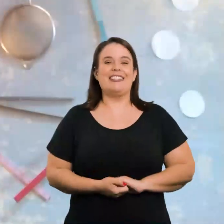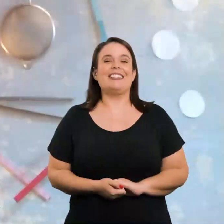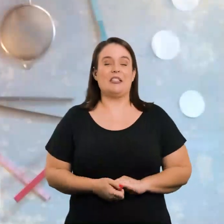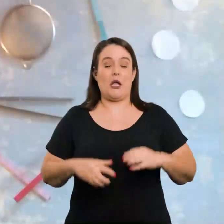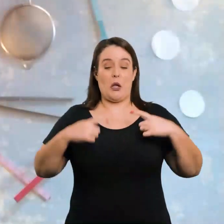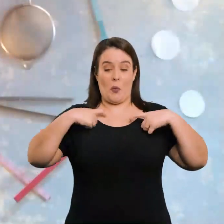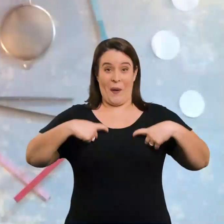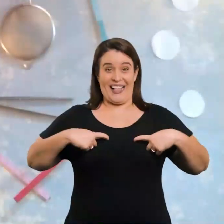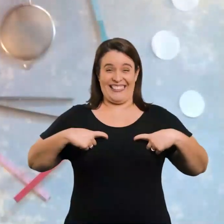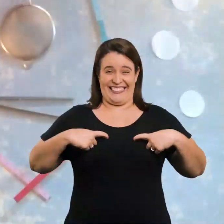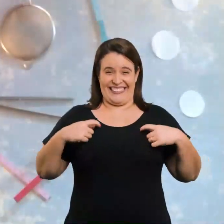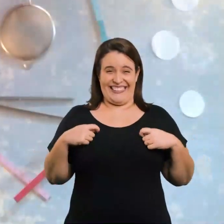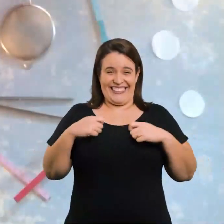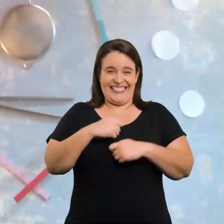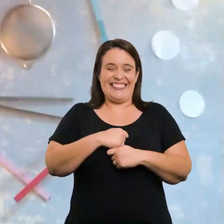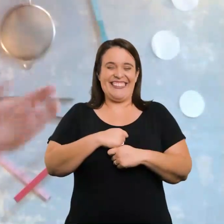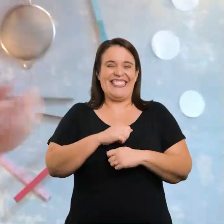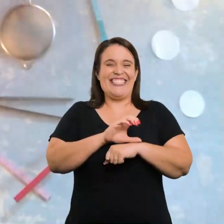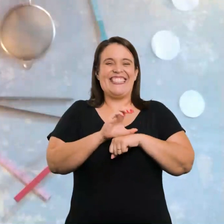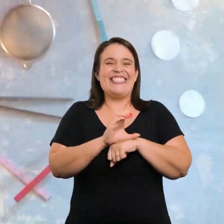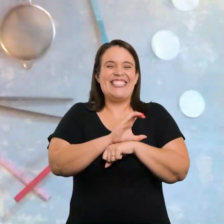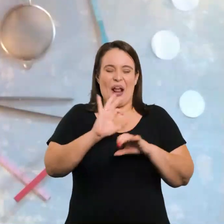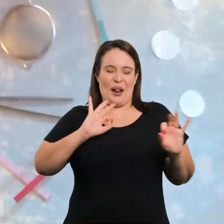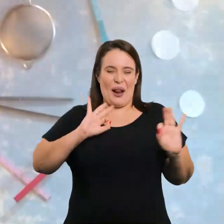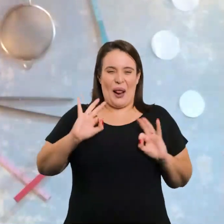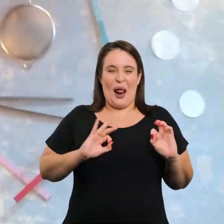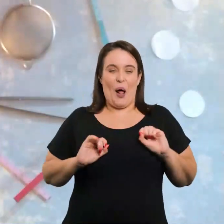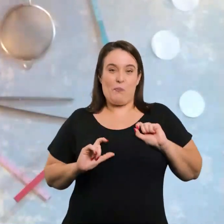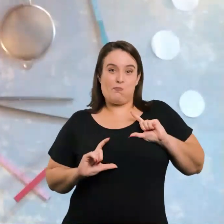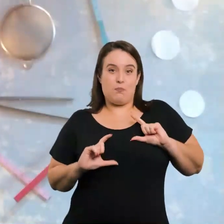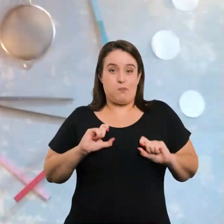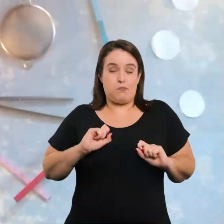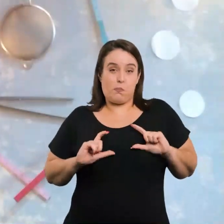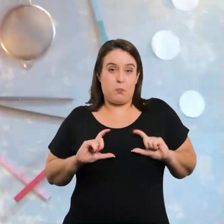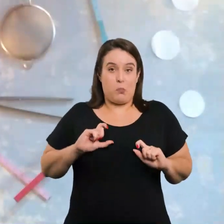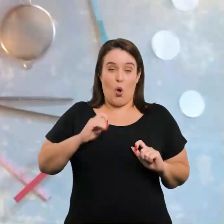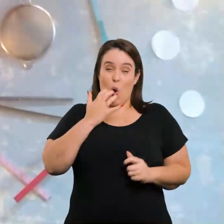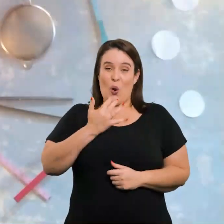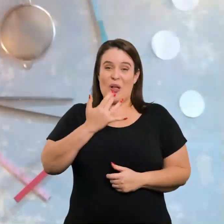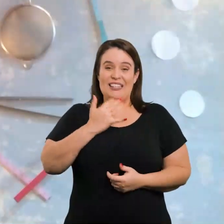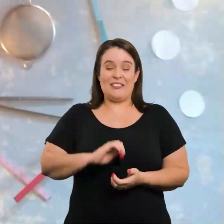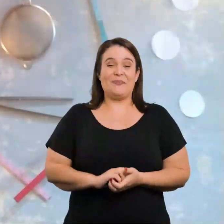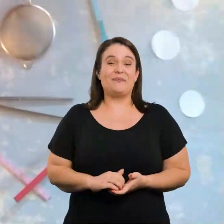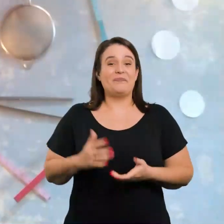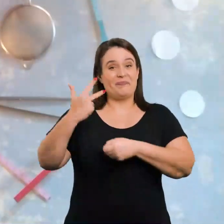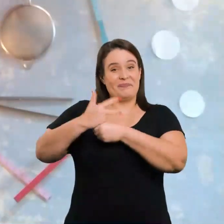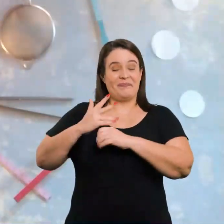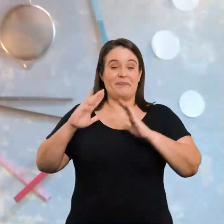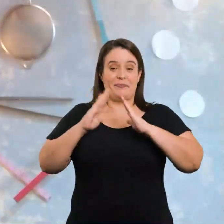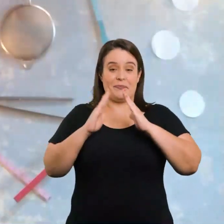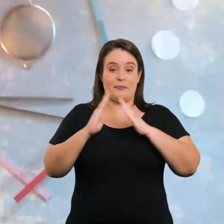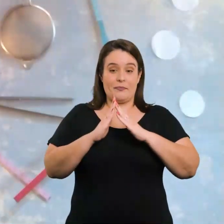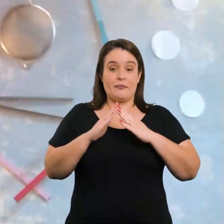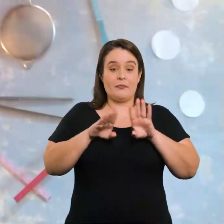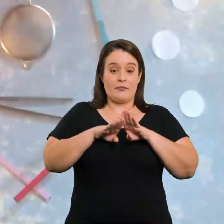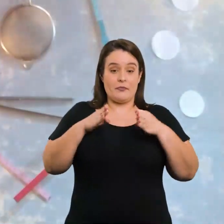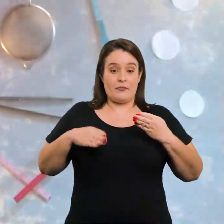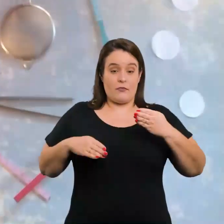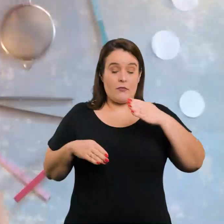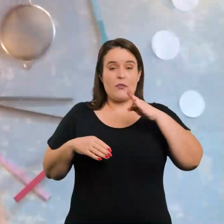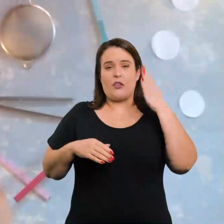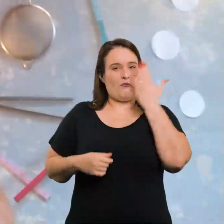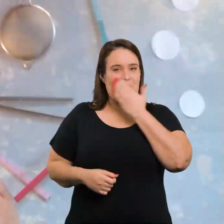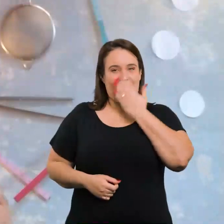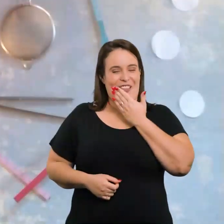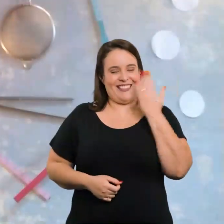escuro, um colete cinza cheio de botões coloridos e diferentes. Eu estou na minha casa sentada em frente a uma